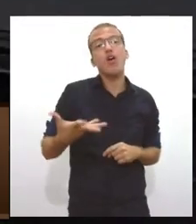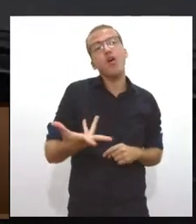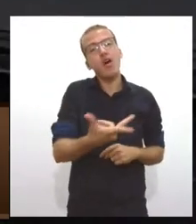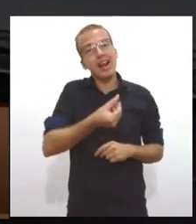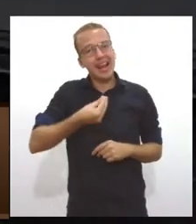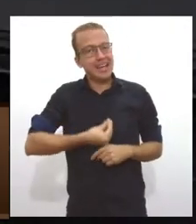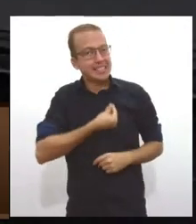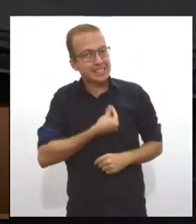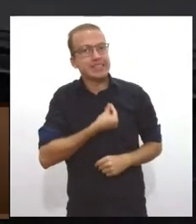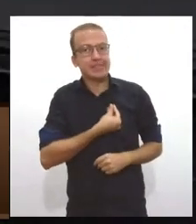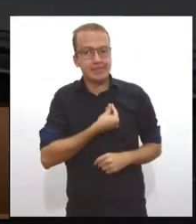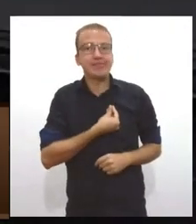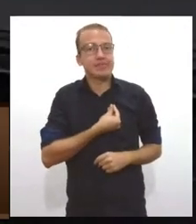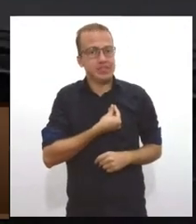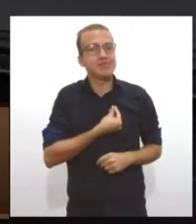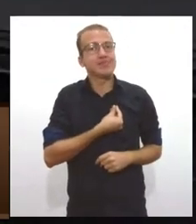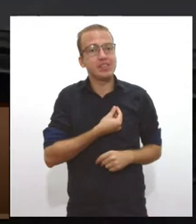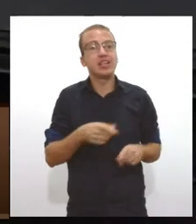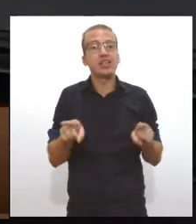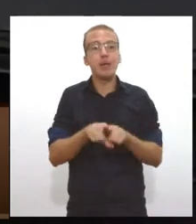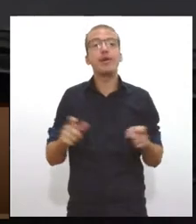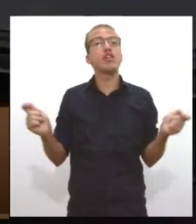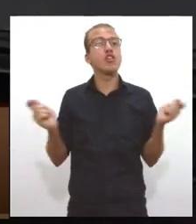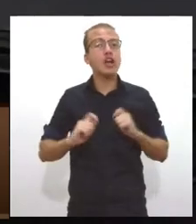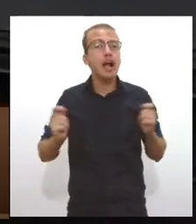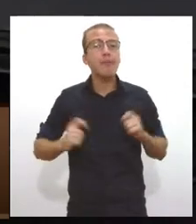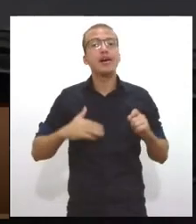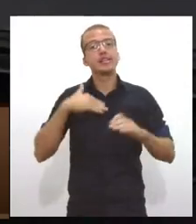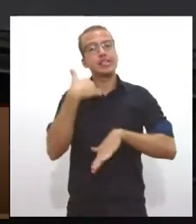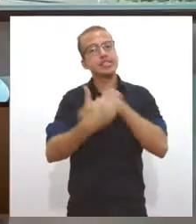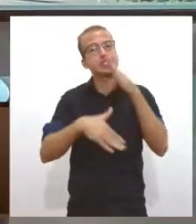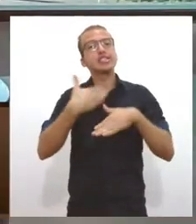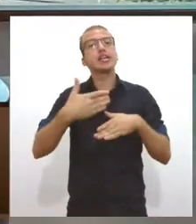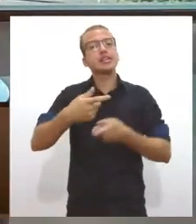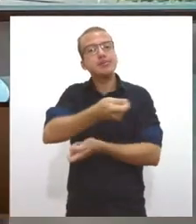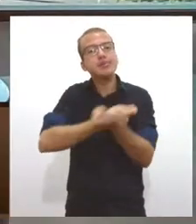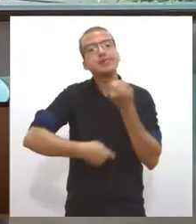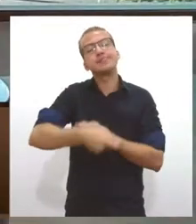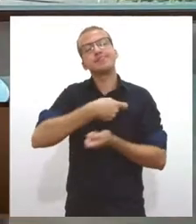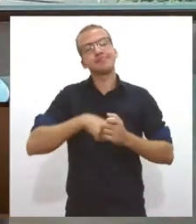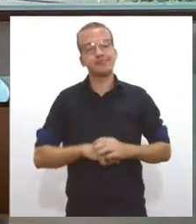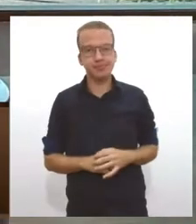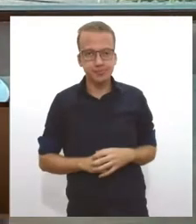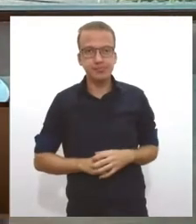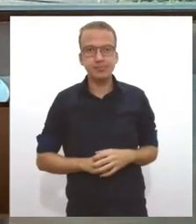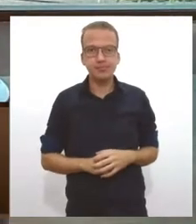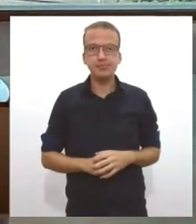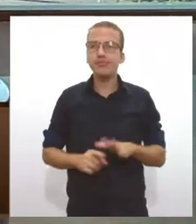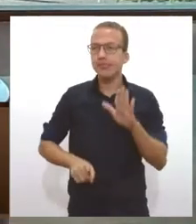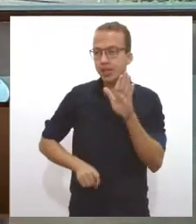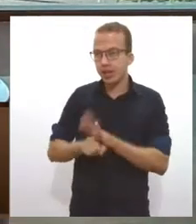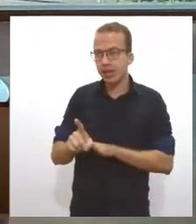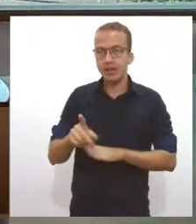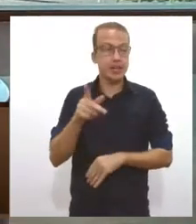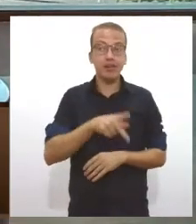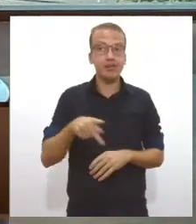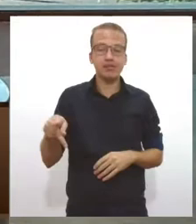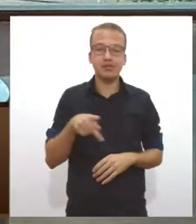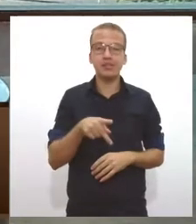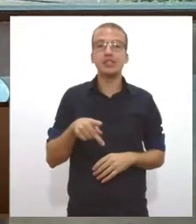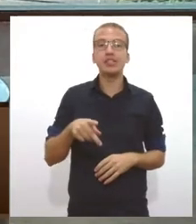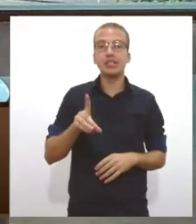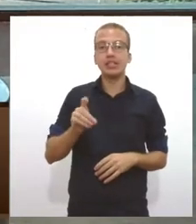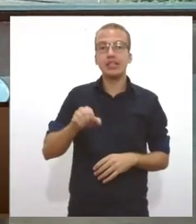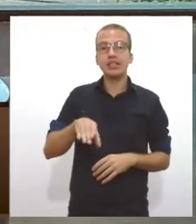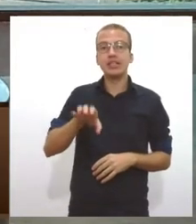nossa própria capacidade de crescimento econômico. Bom, professor Daniel, pegando já esse gancho da sua fala, ontem a gente